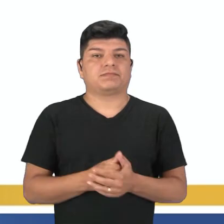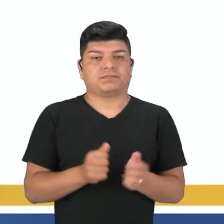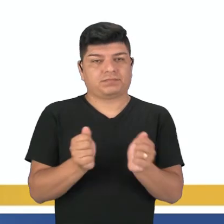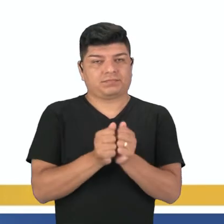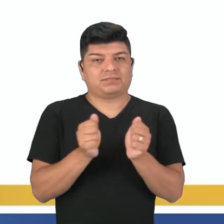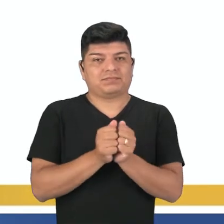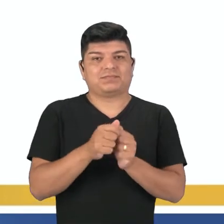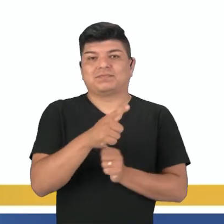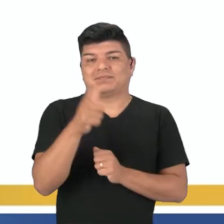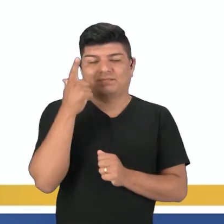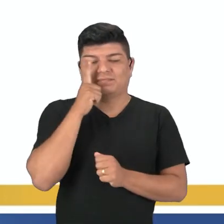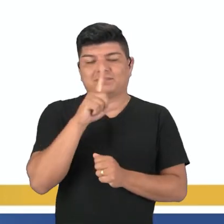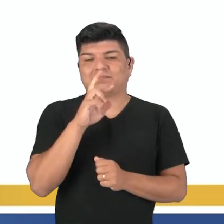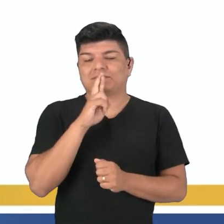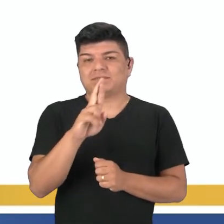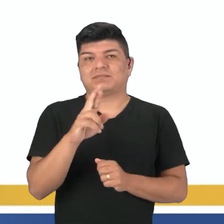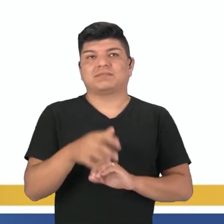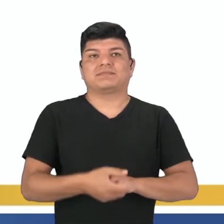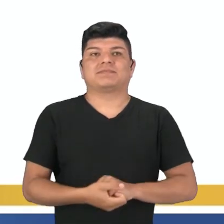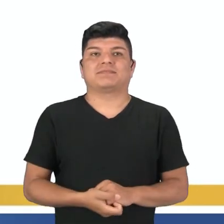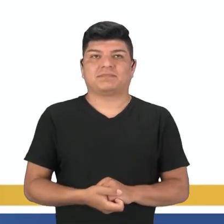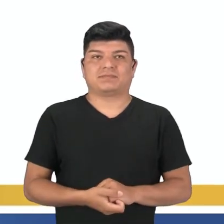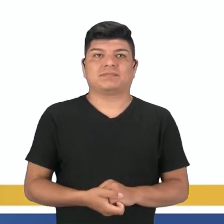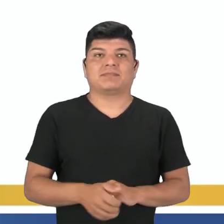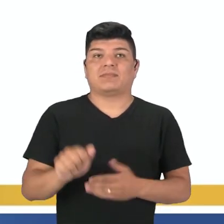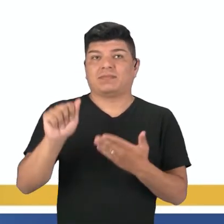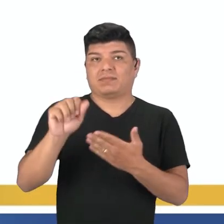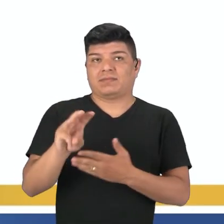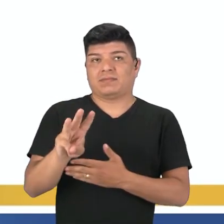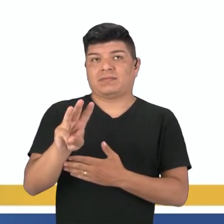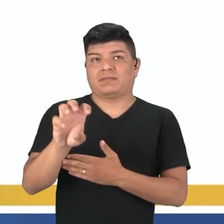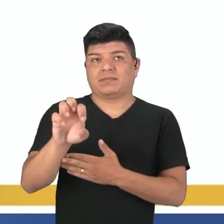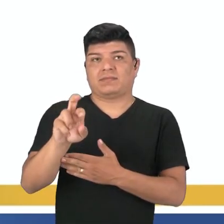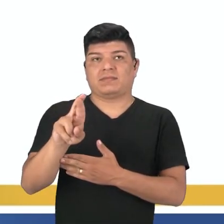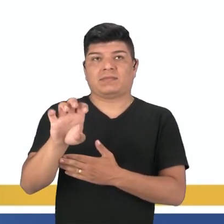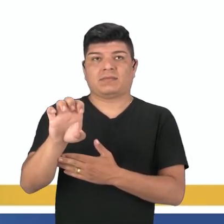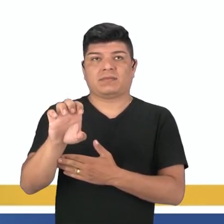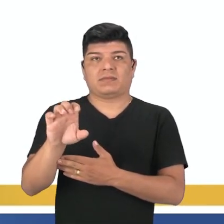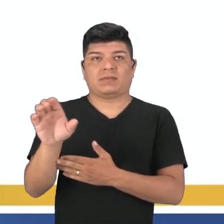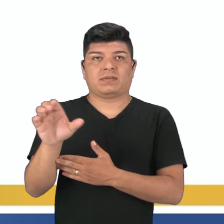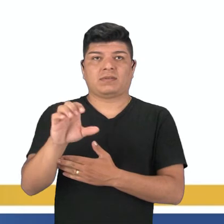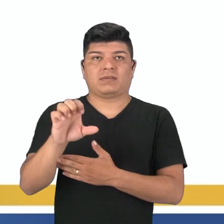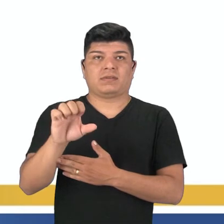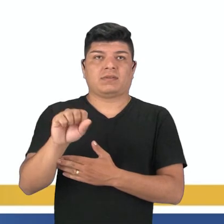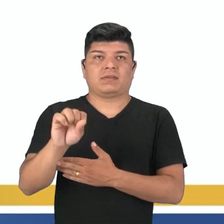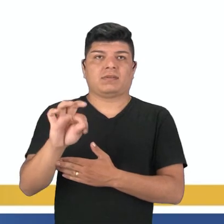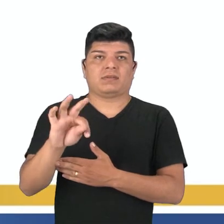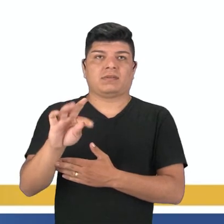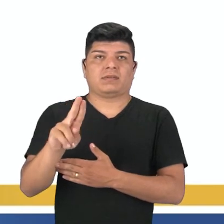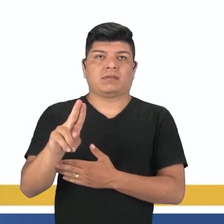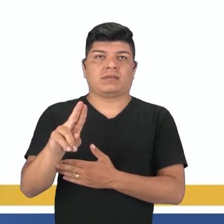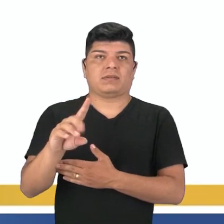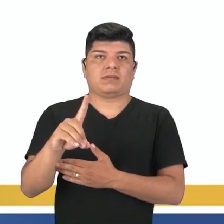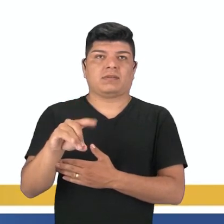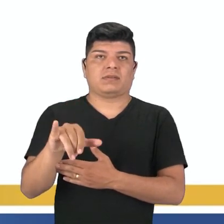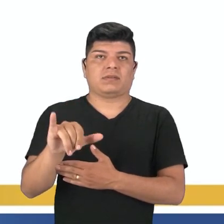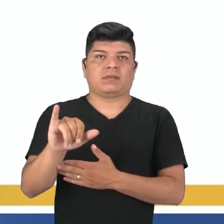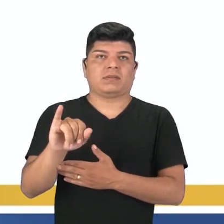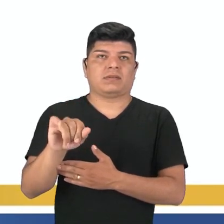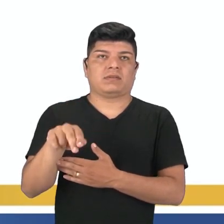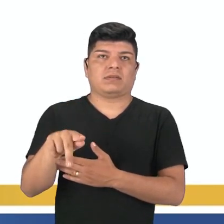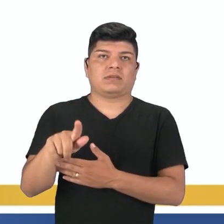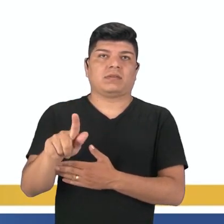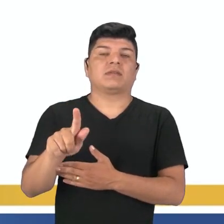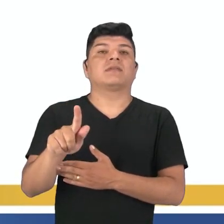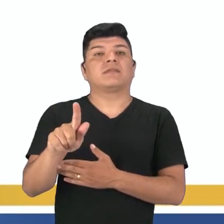juntos? Espero que vocês tenham conseguido resolver aí. Então, na letra A, como a gente está falando sobre they, plural, nós vamos usar o were